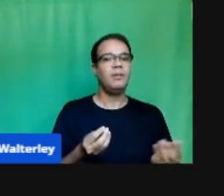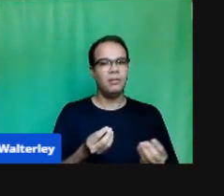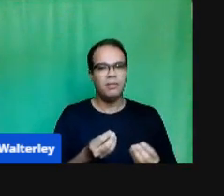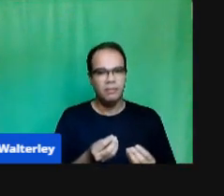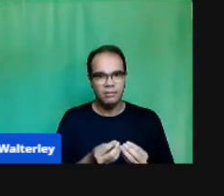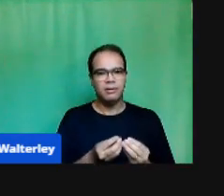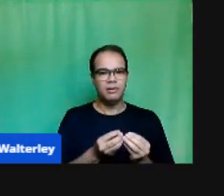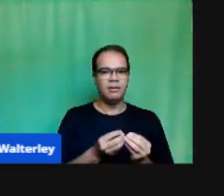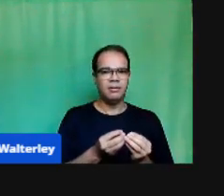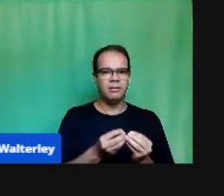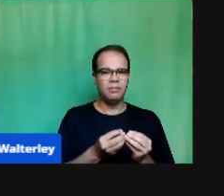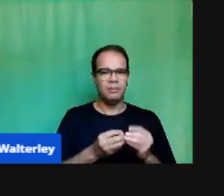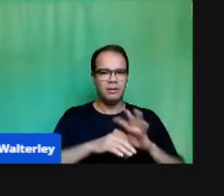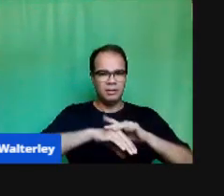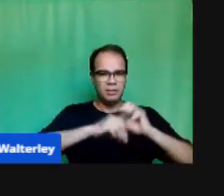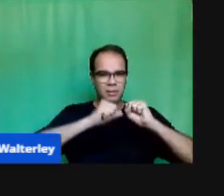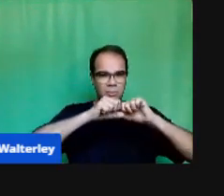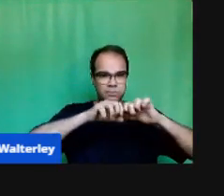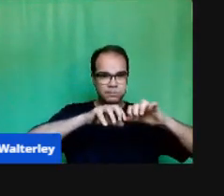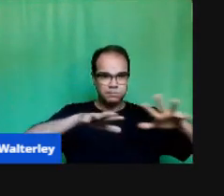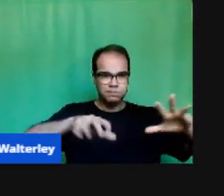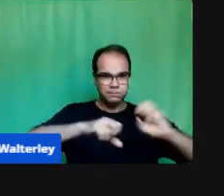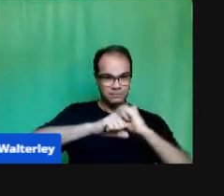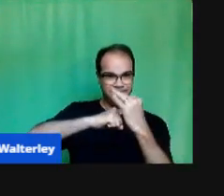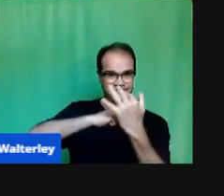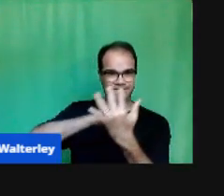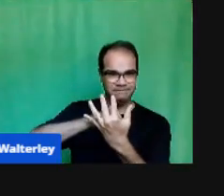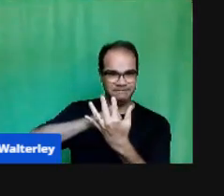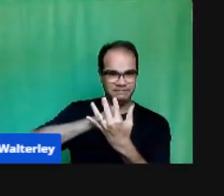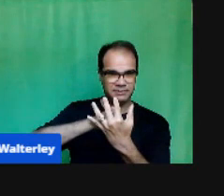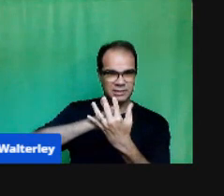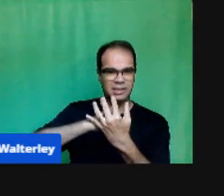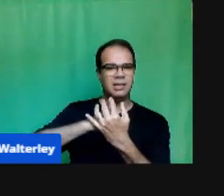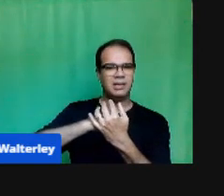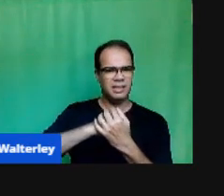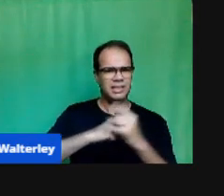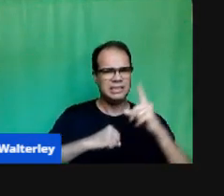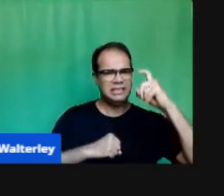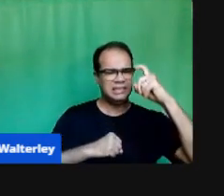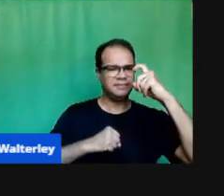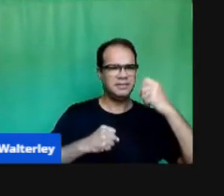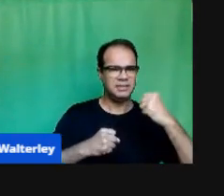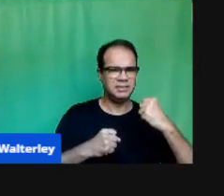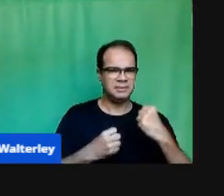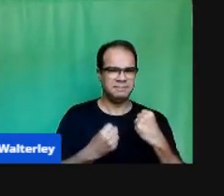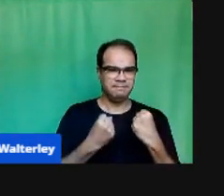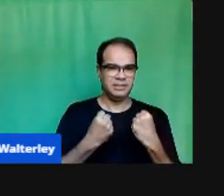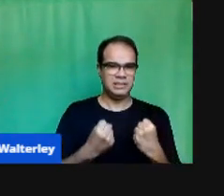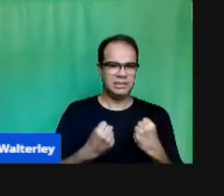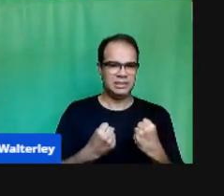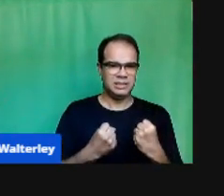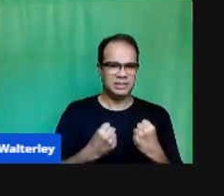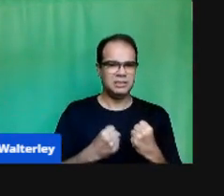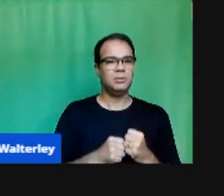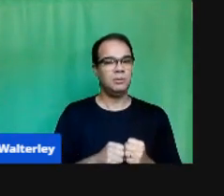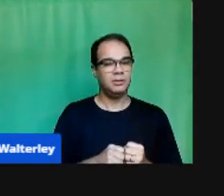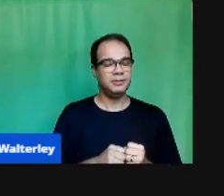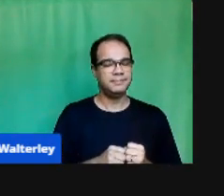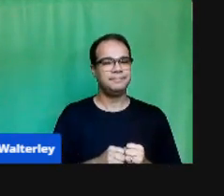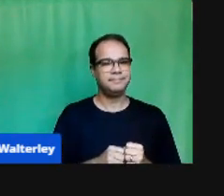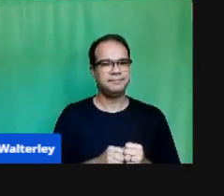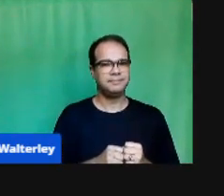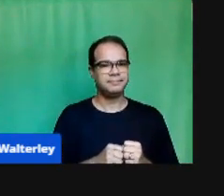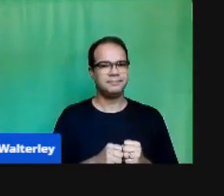desafios Para os professores E para os estudantes Em especial Na educação básica Que